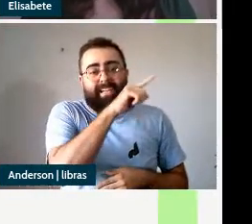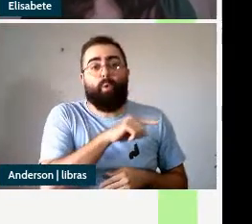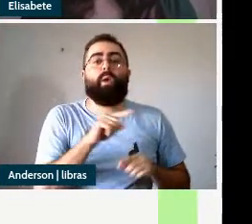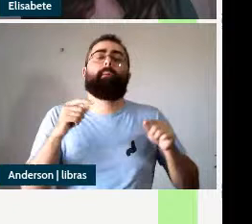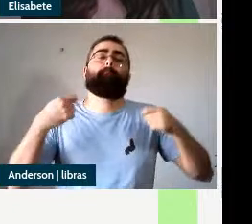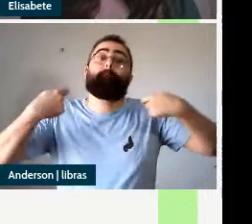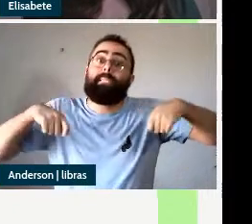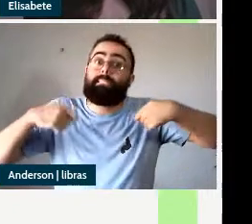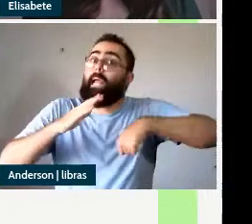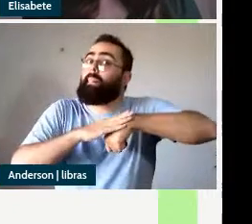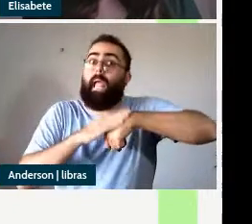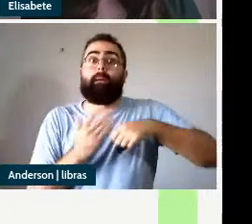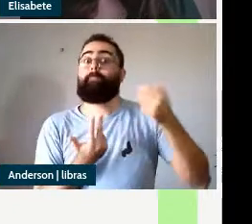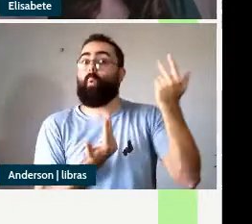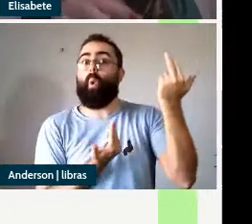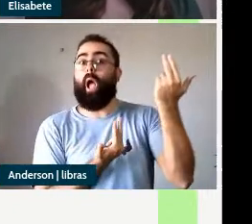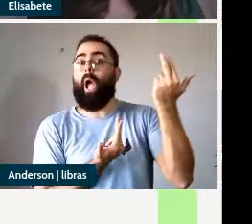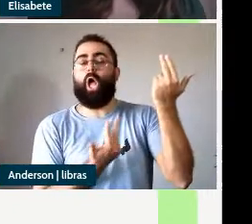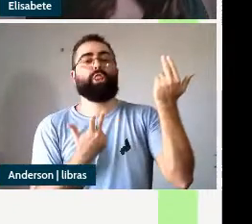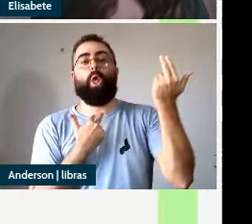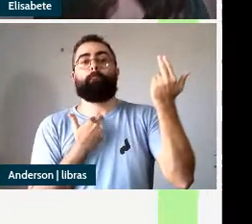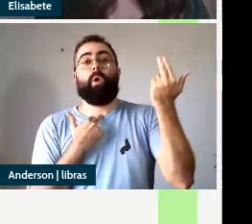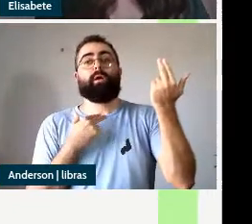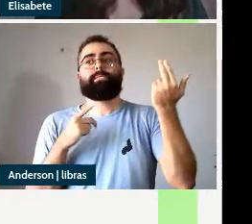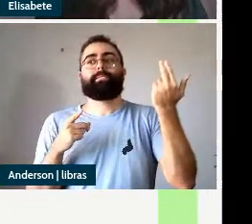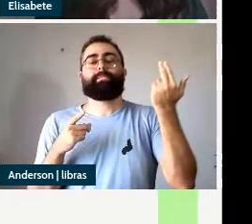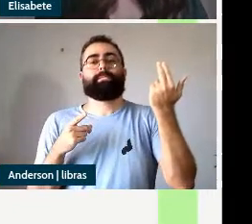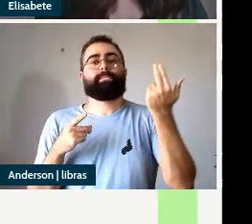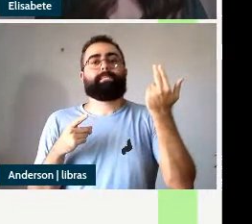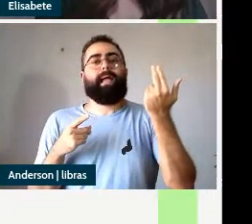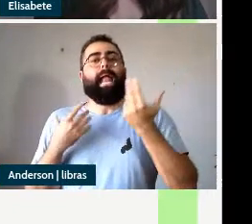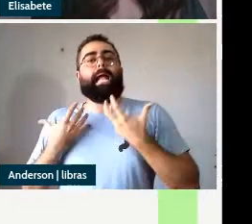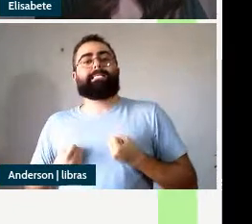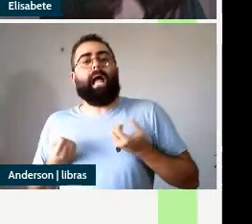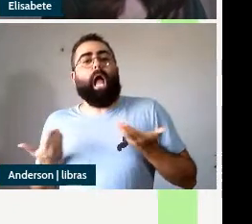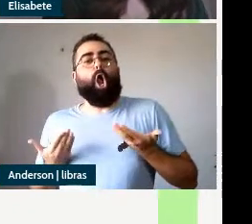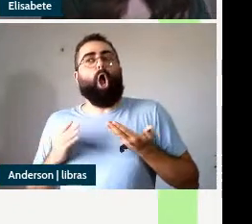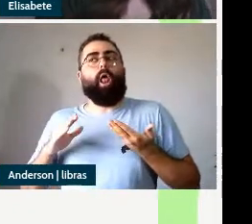oração da predicação primária e a da predicação secundária